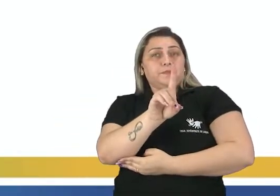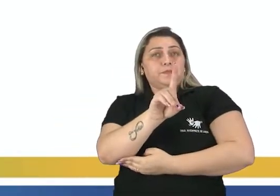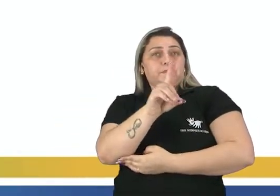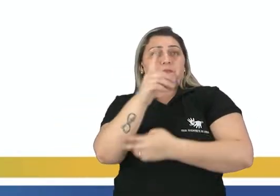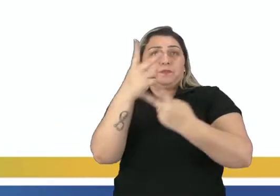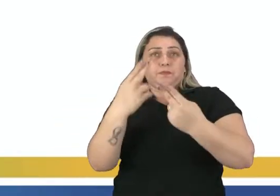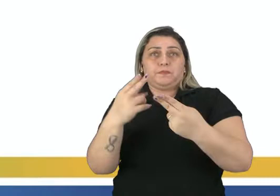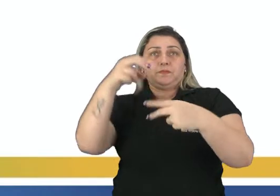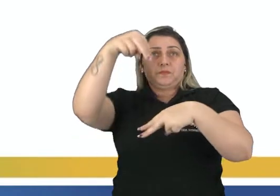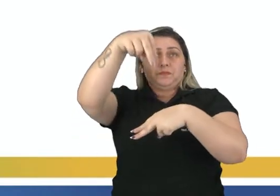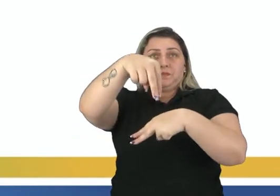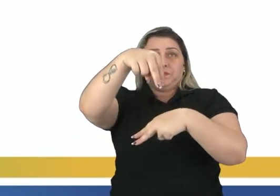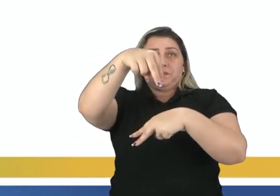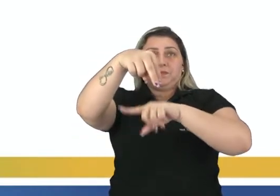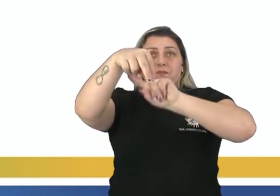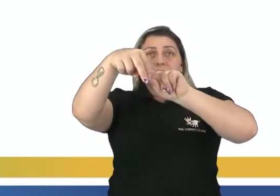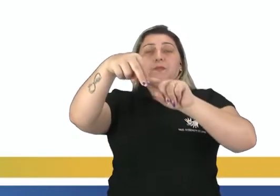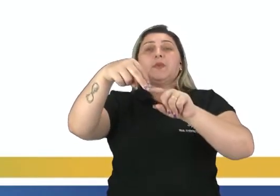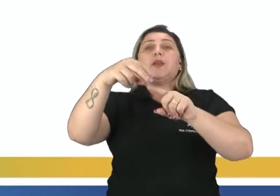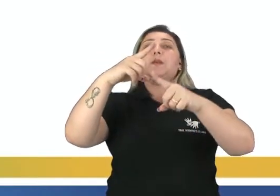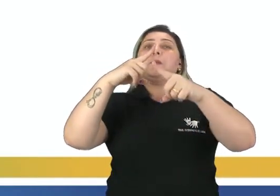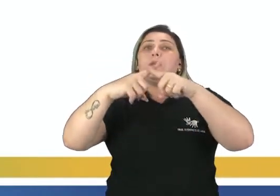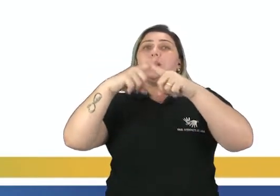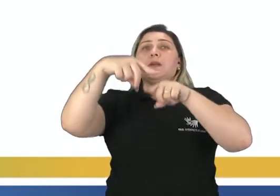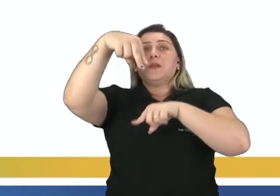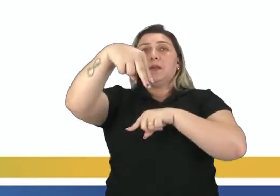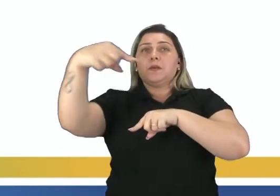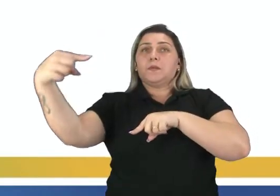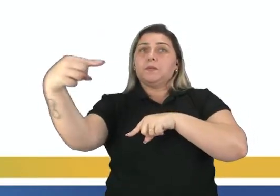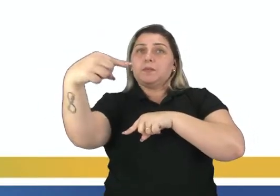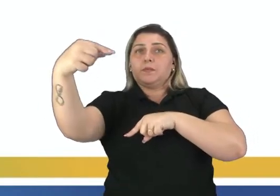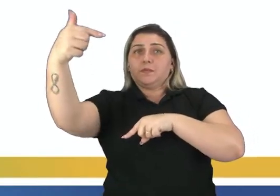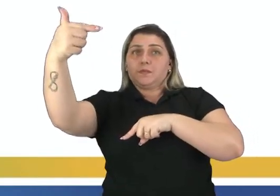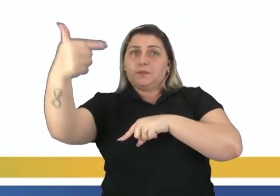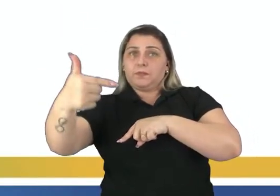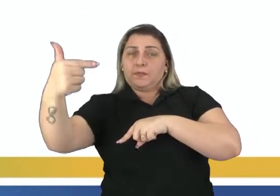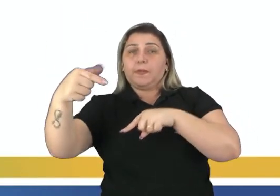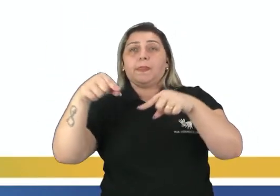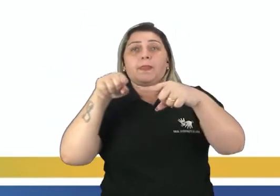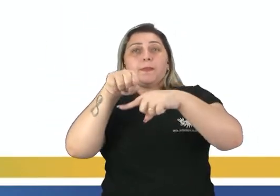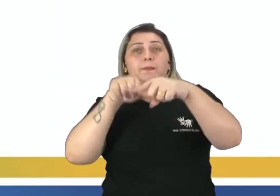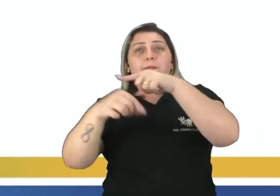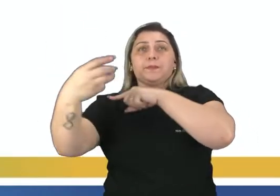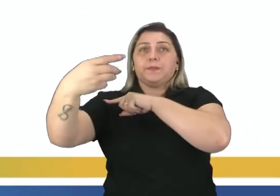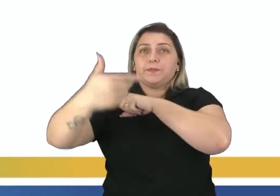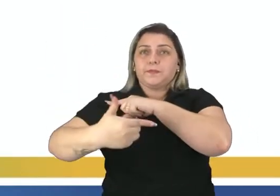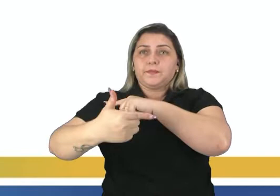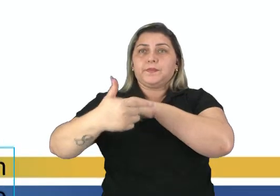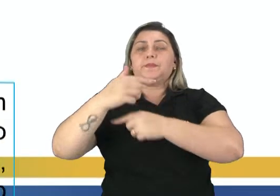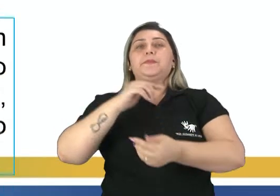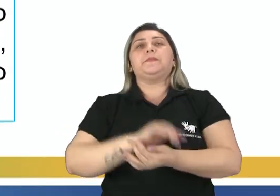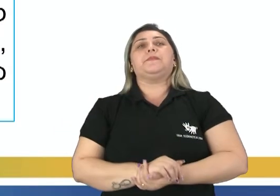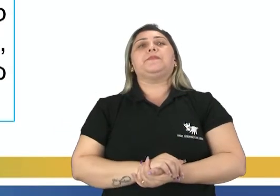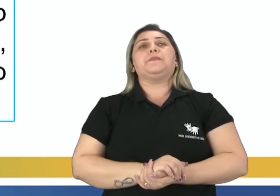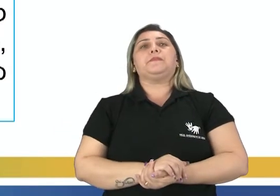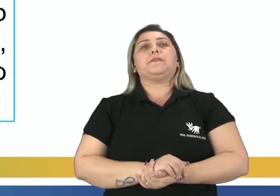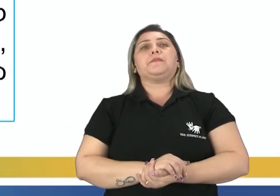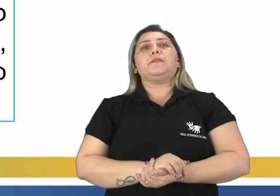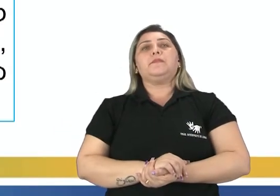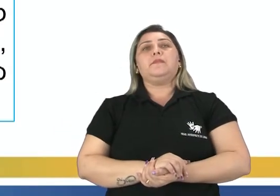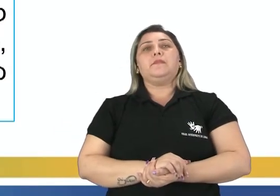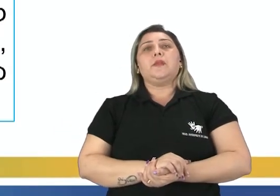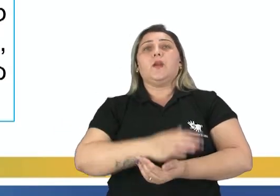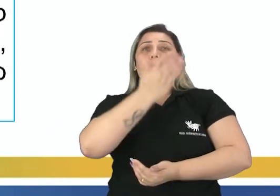D igual a N que multiplica N menos três dividido para dois.